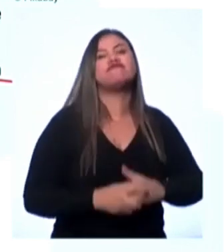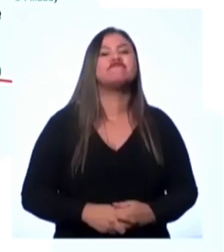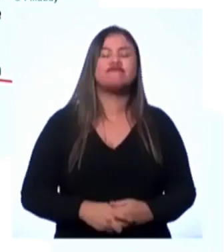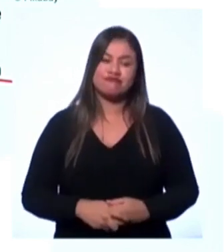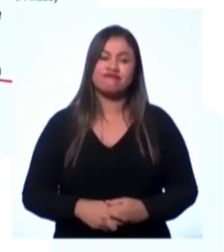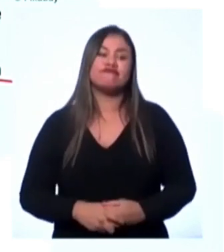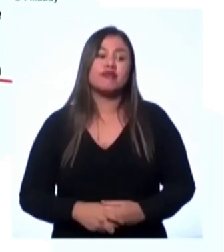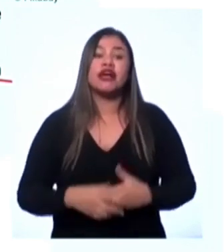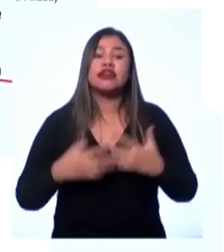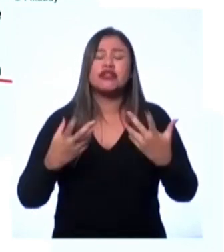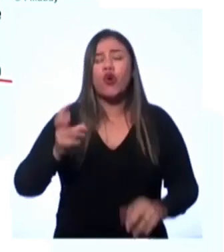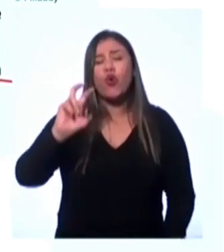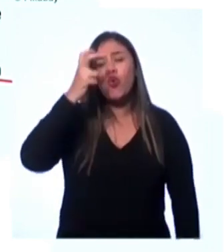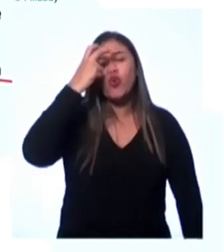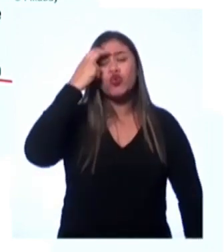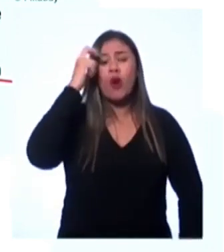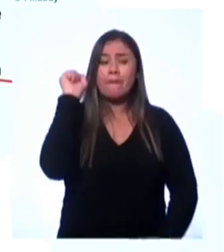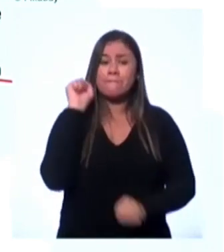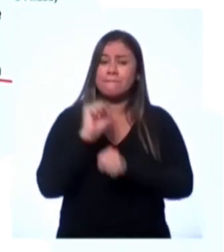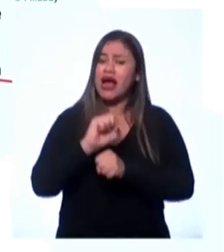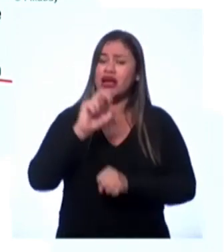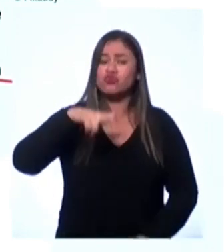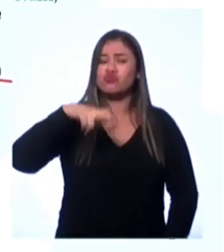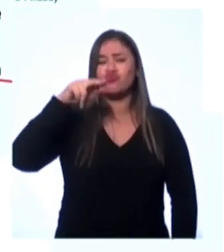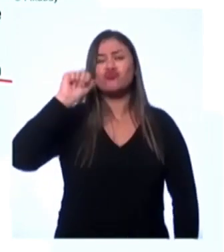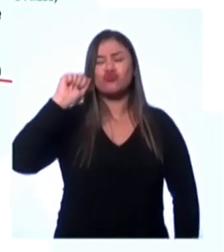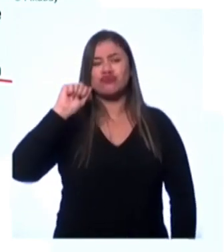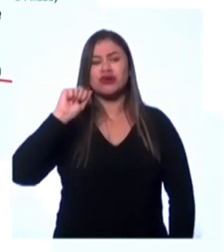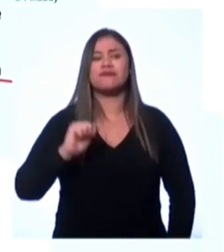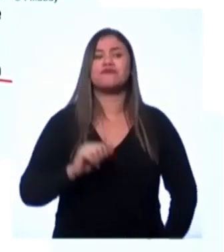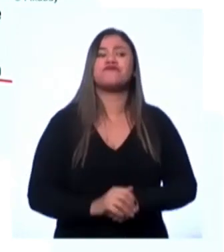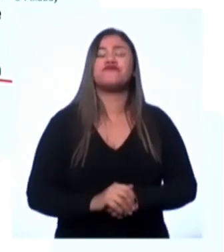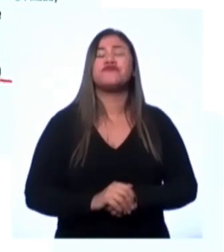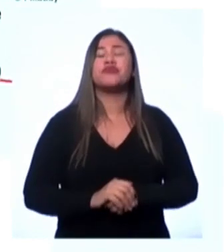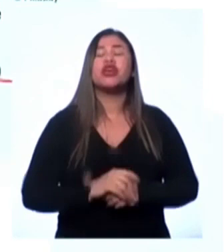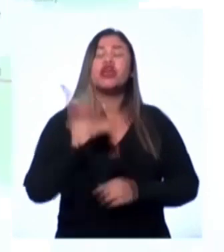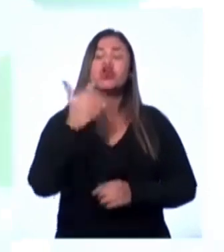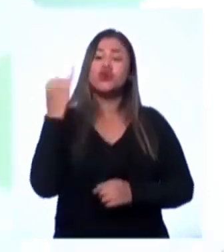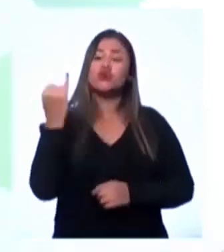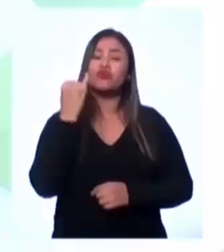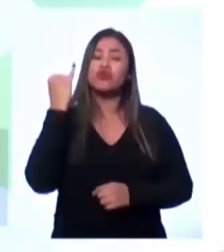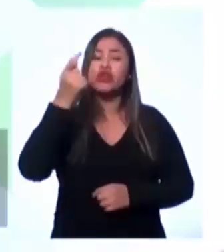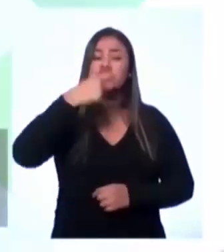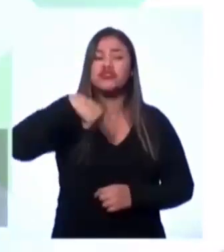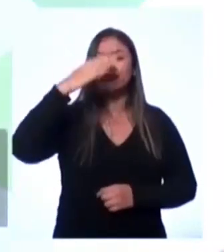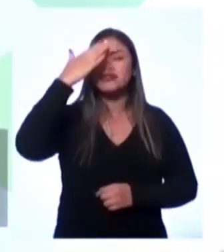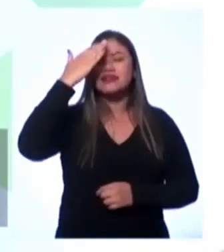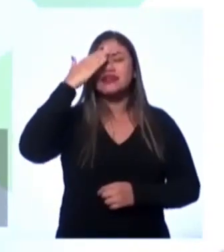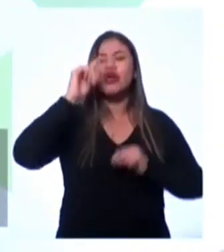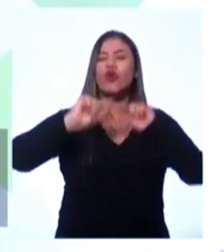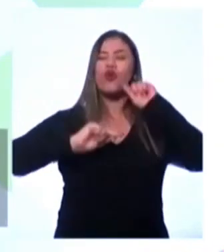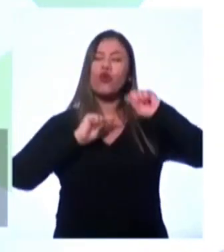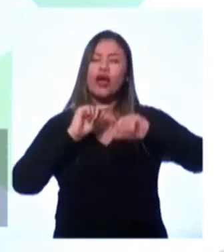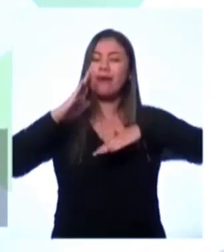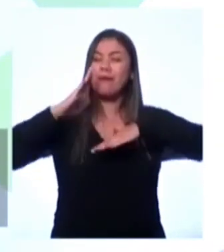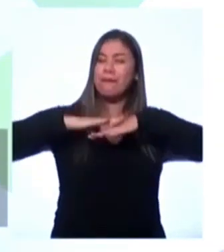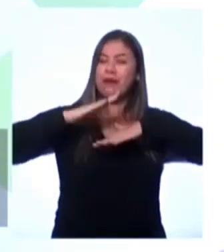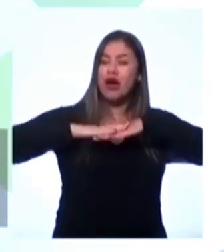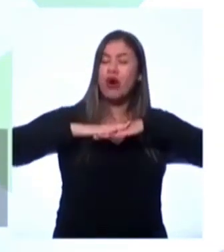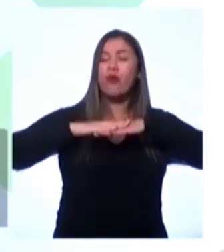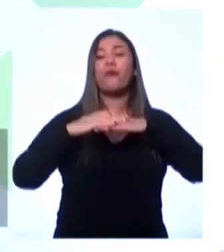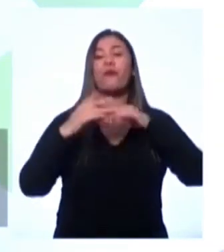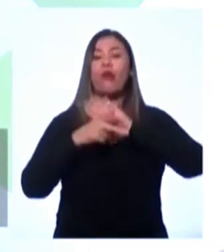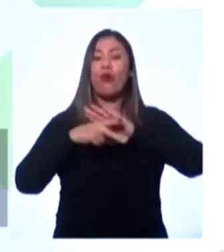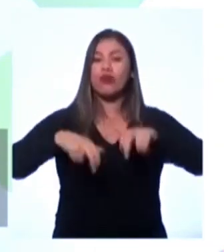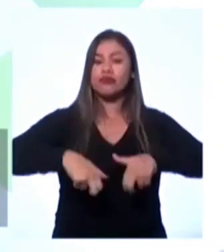a cultura não é estática, não é verdade, professora? Não. E uma das coisas que é importante é entender que nós também fazemos parte de uma etnia.